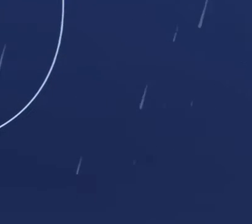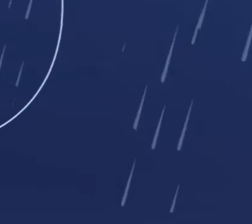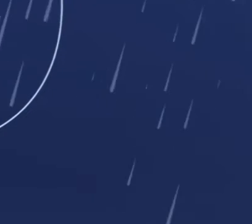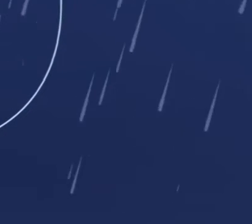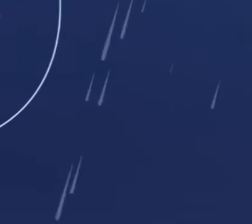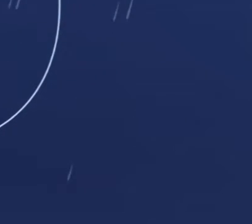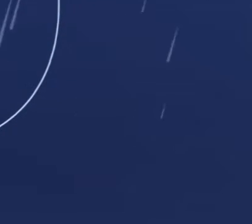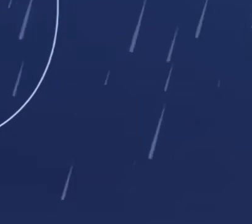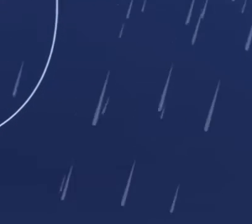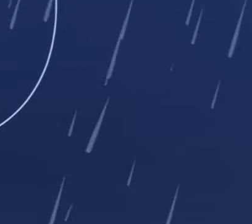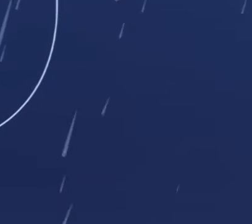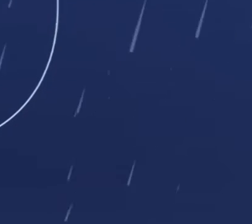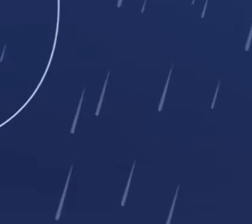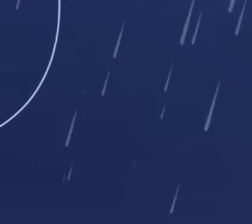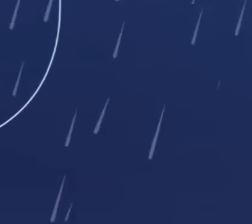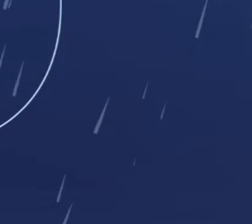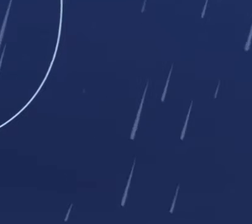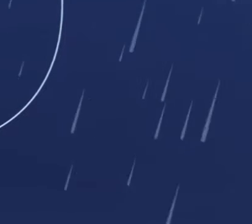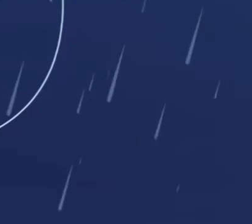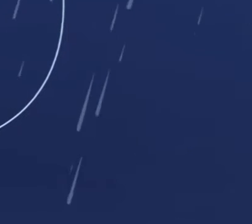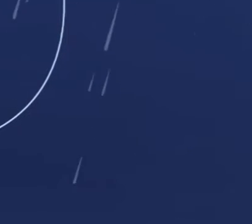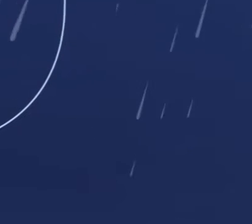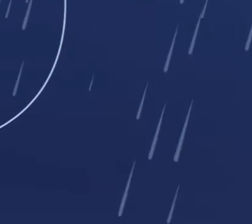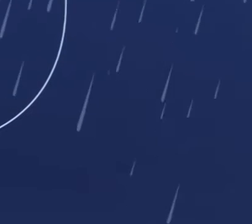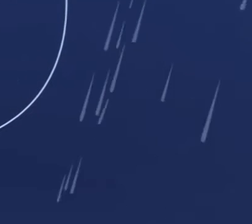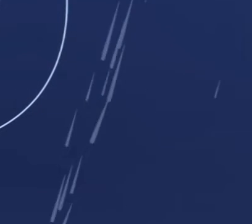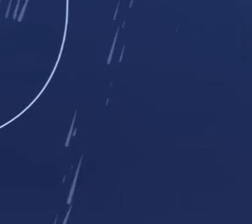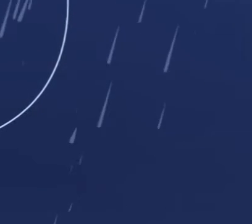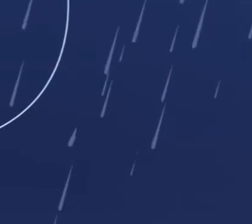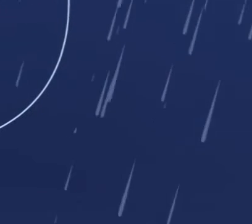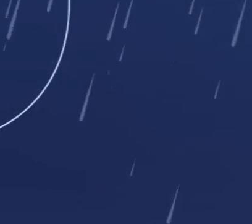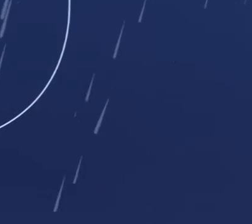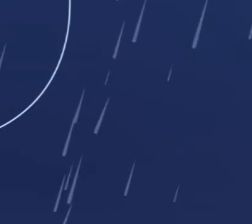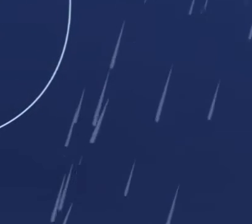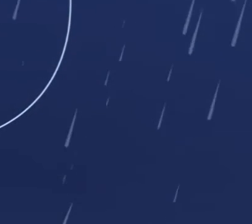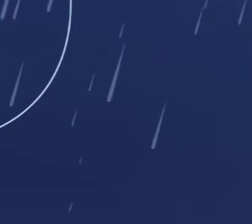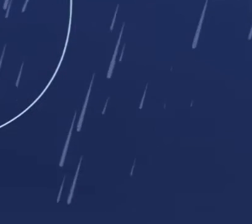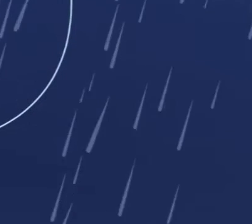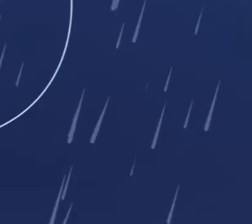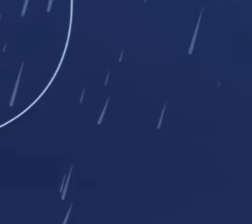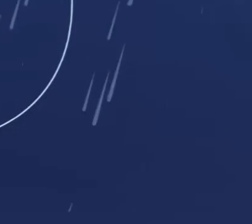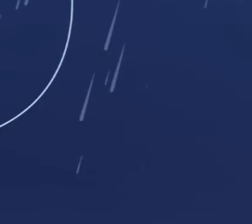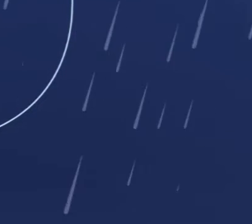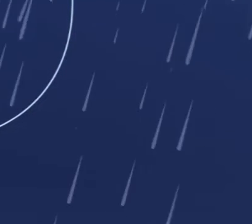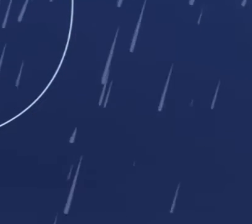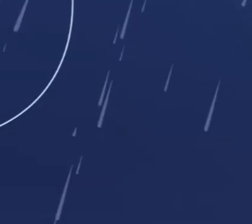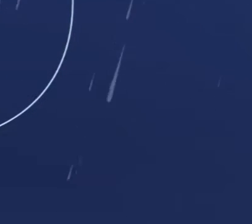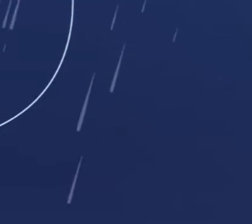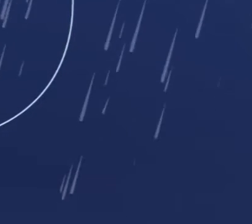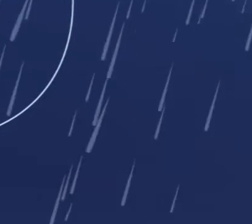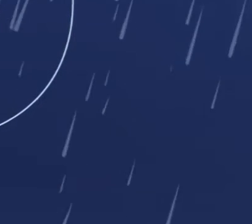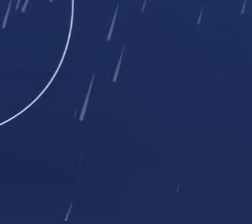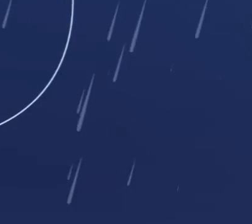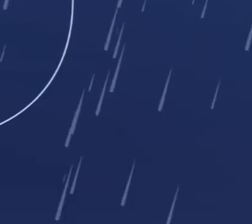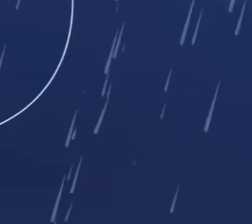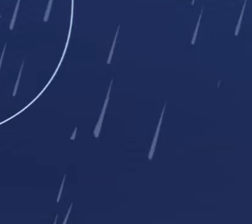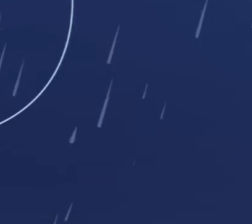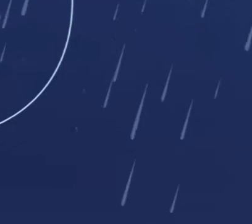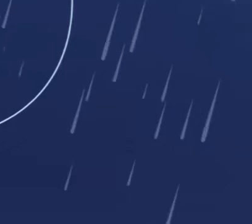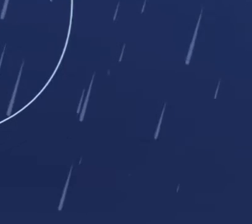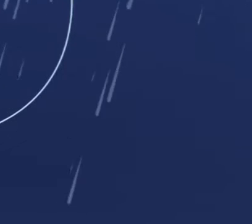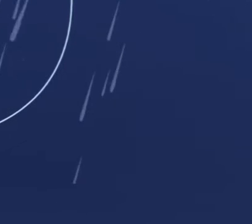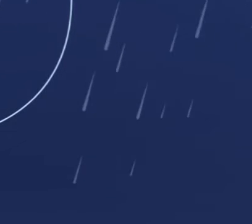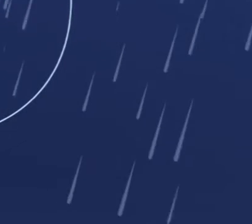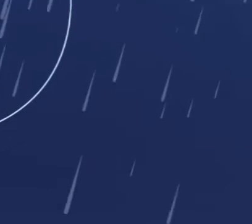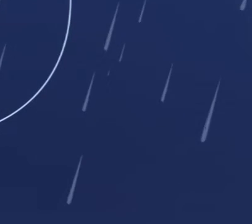de vinte. Sábado chuvoso também em Araxá. possibilidade de trovoadas ao longo do dia. Mesmo com a chuva, vai fazer calor e os